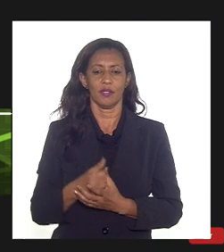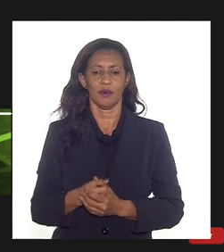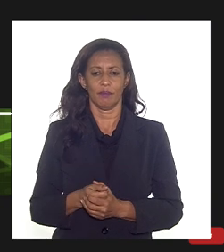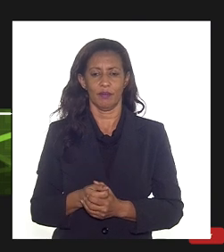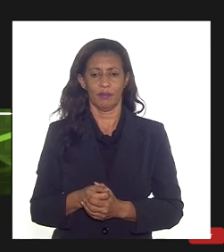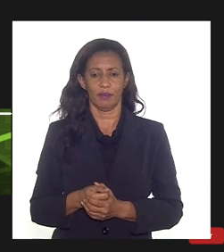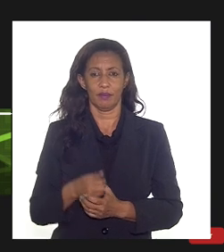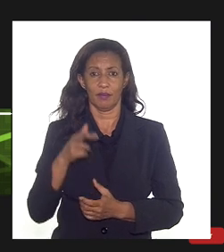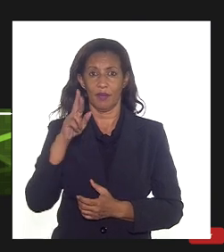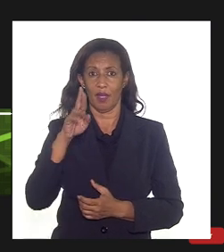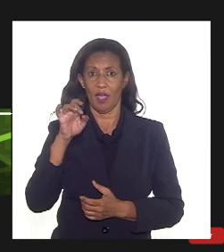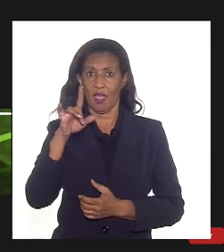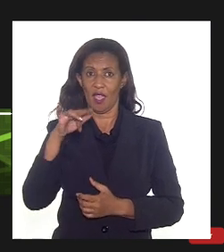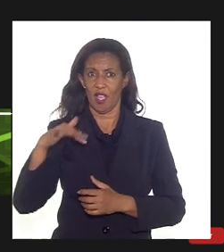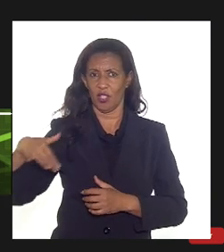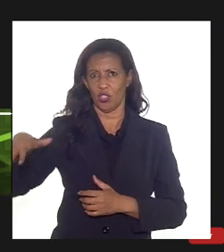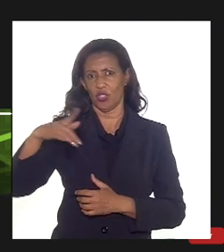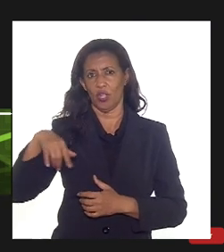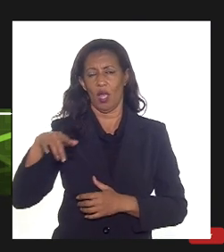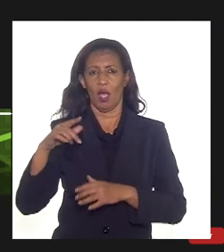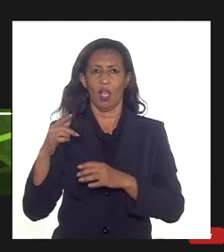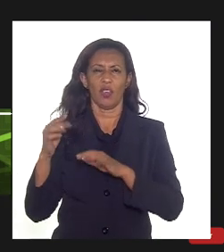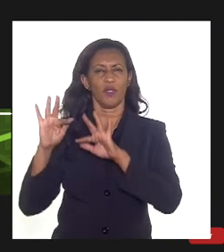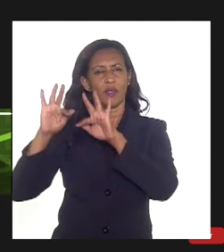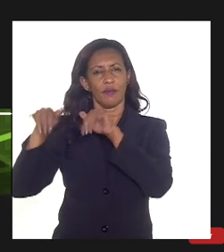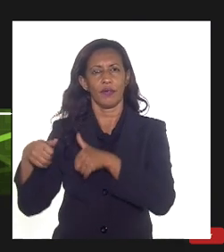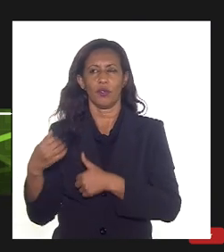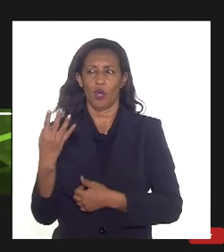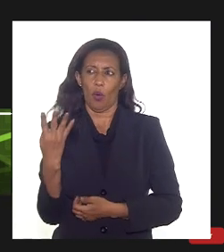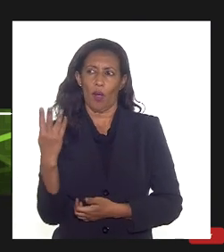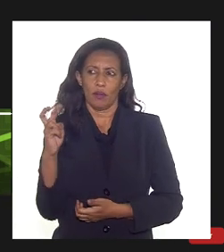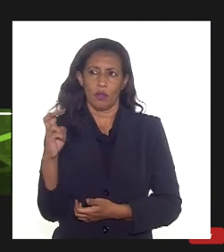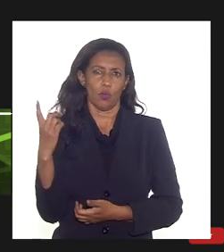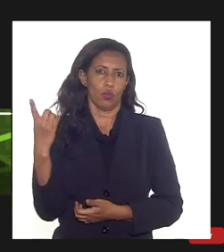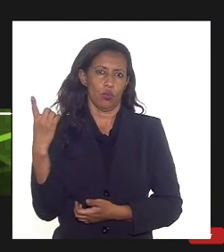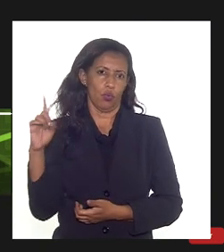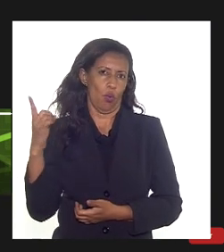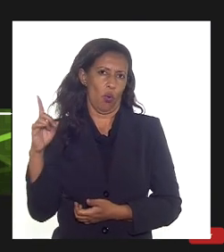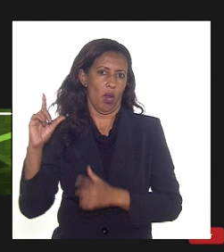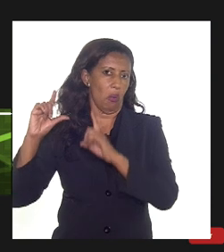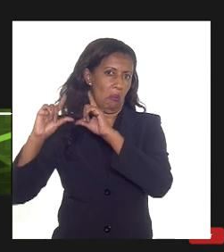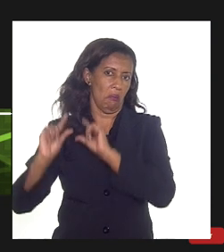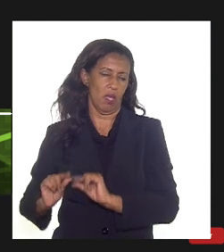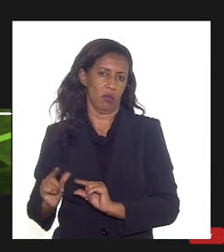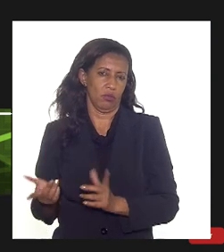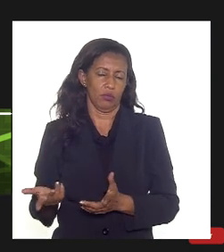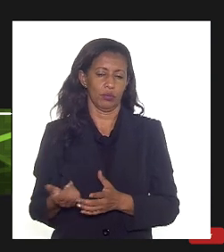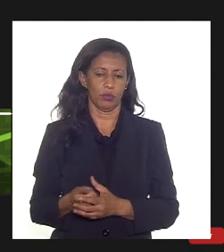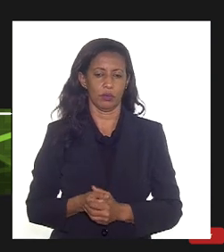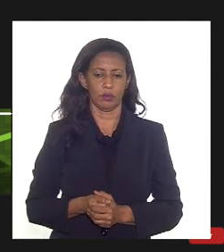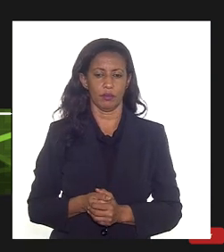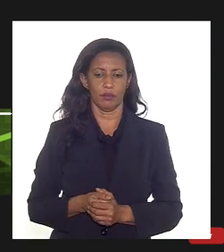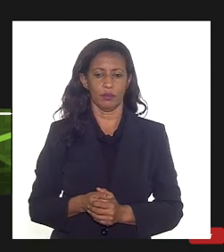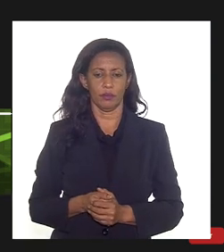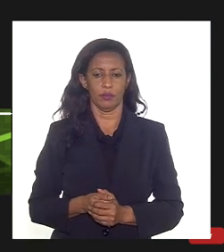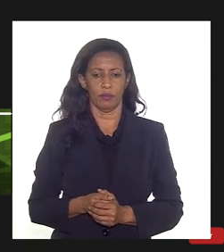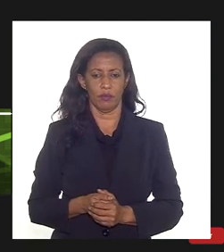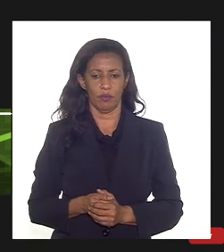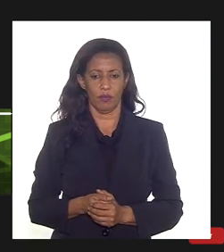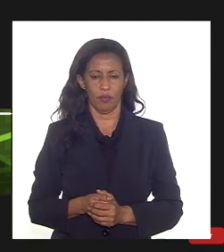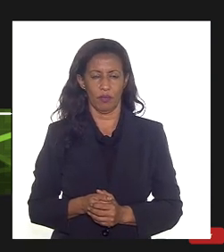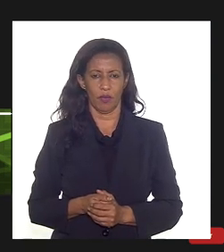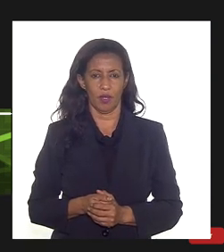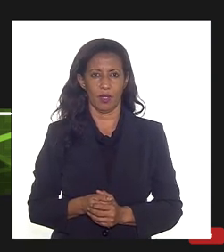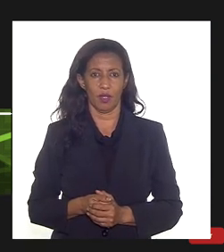redes bem desenvolvidas talvez o preço do mercado final chegue a 4, 5 dólares ou menos que isso tá se for no